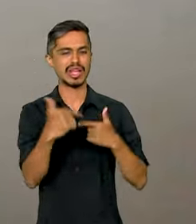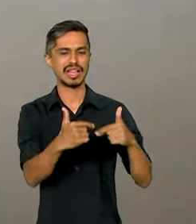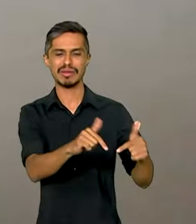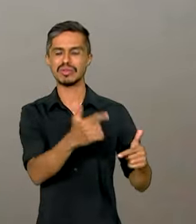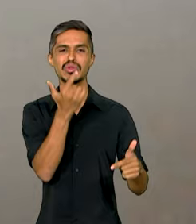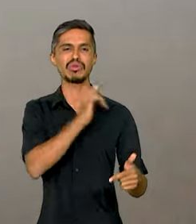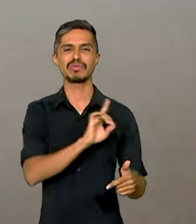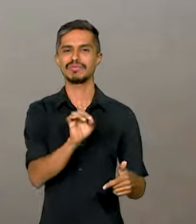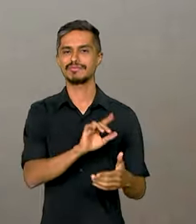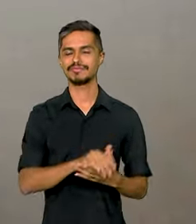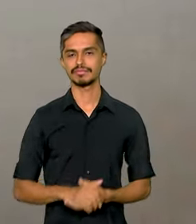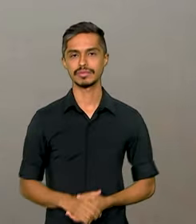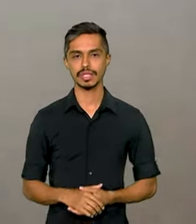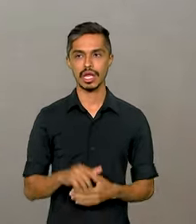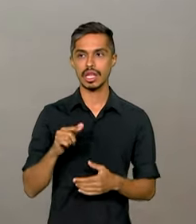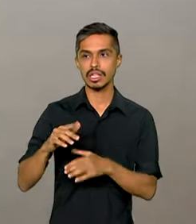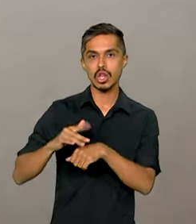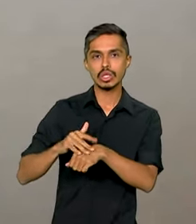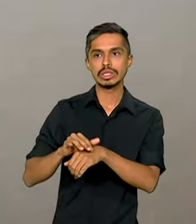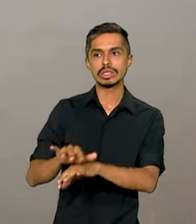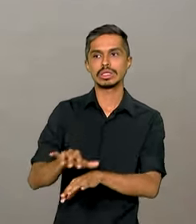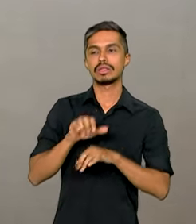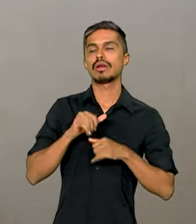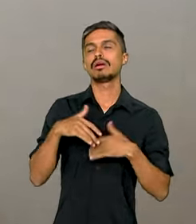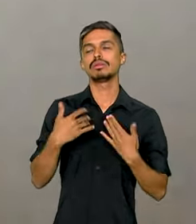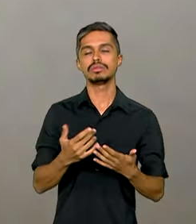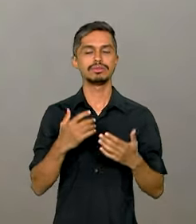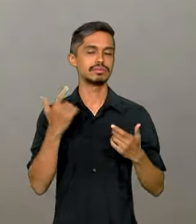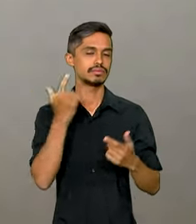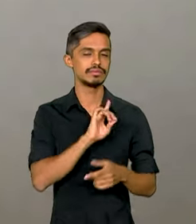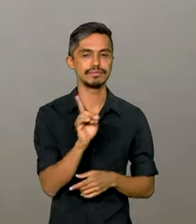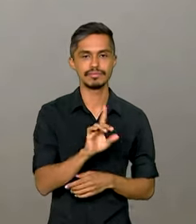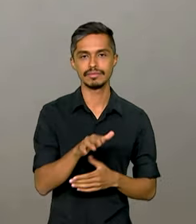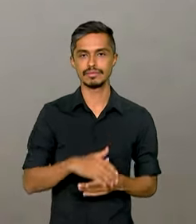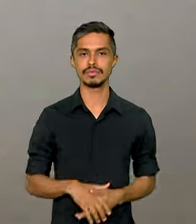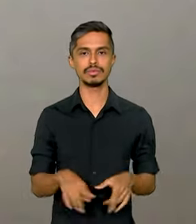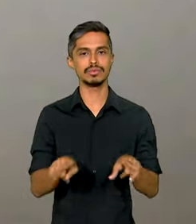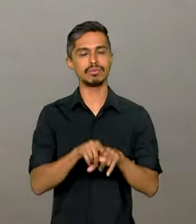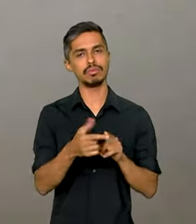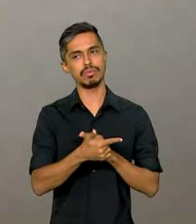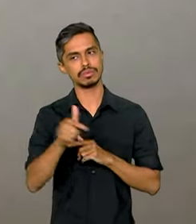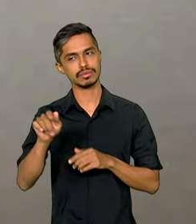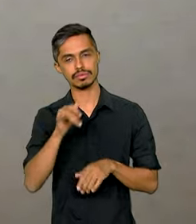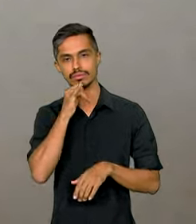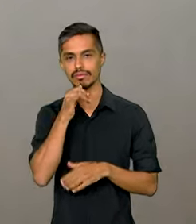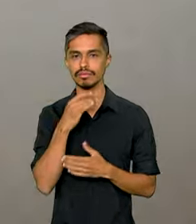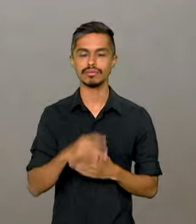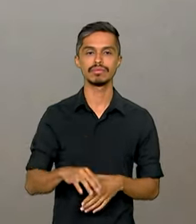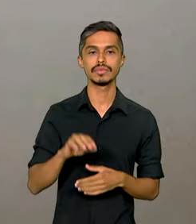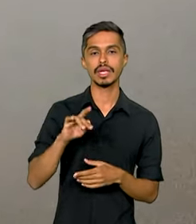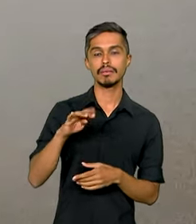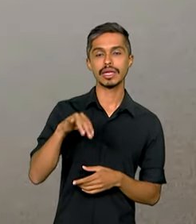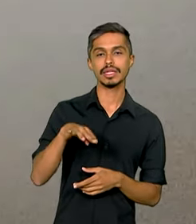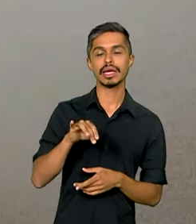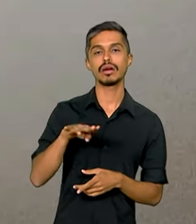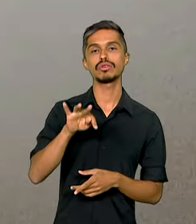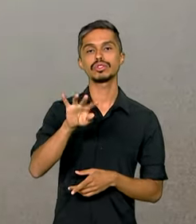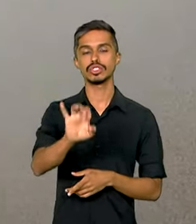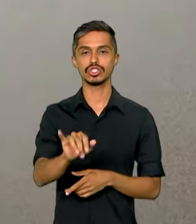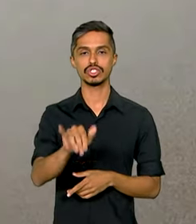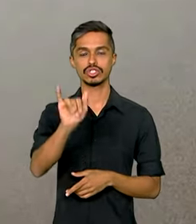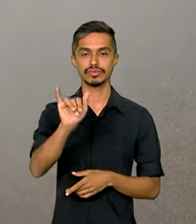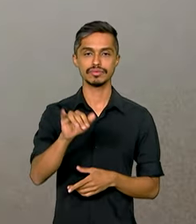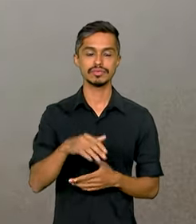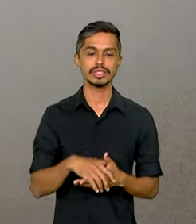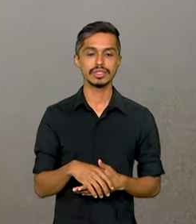Essas são as doenças que mais incapacitam hoje em dia também para o trabalho, dentre outras, como síndrome de burnout e tantas outras também.